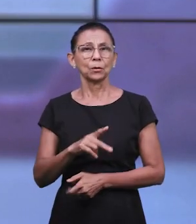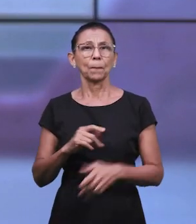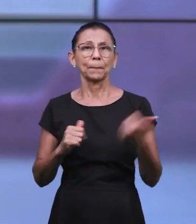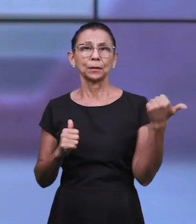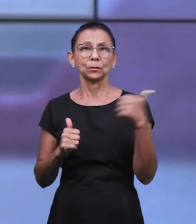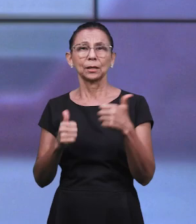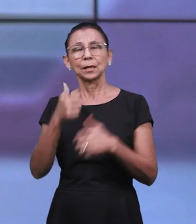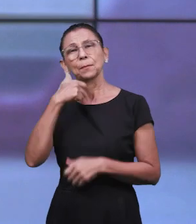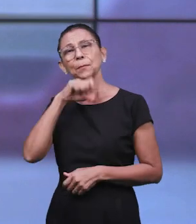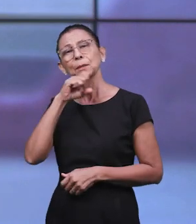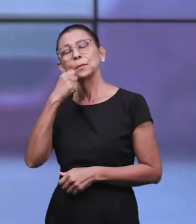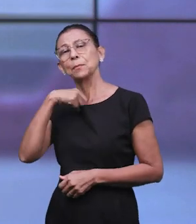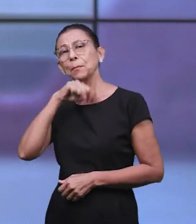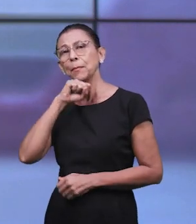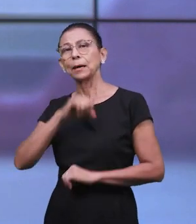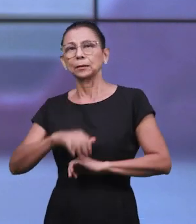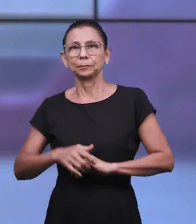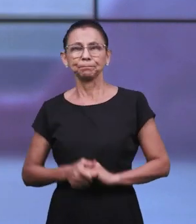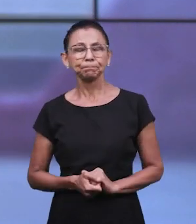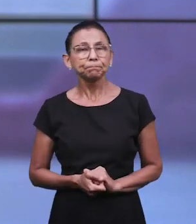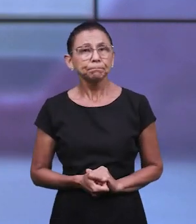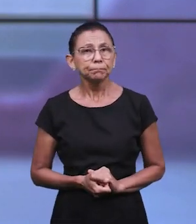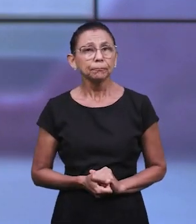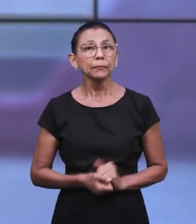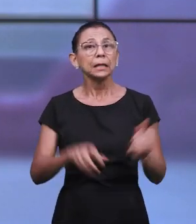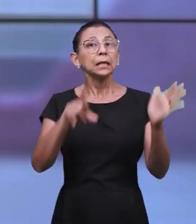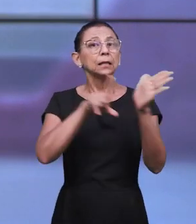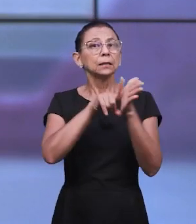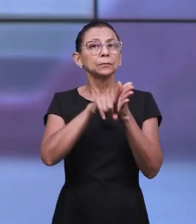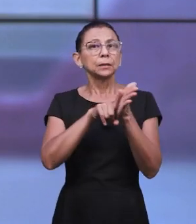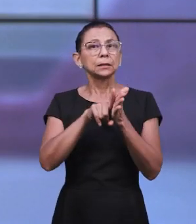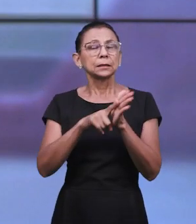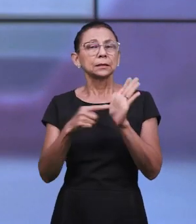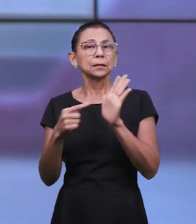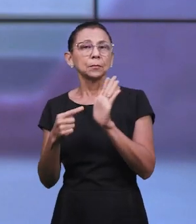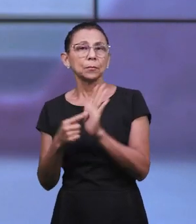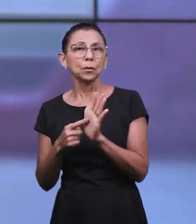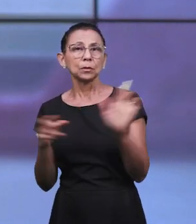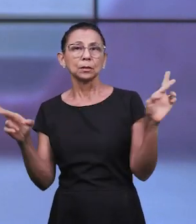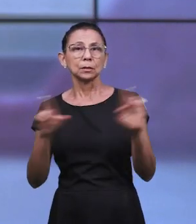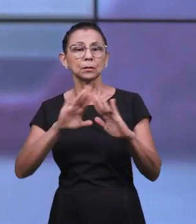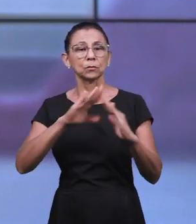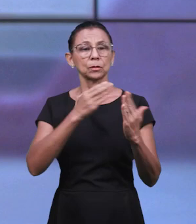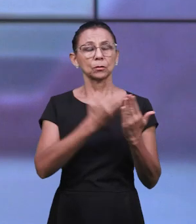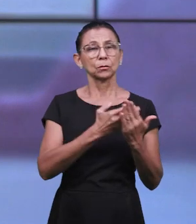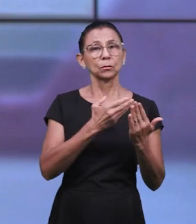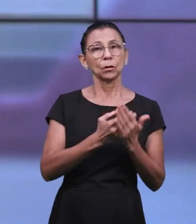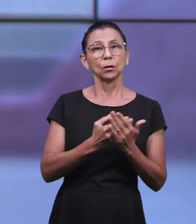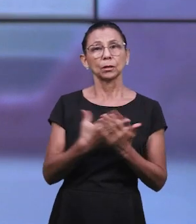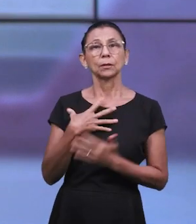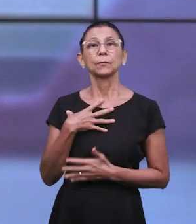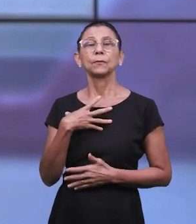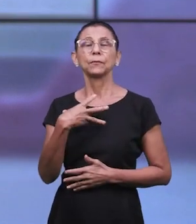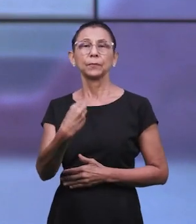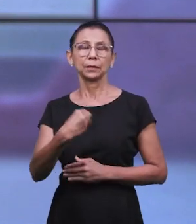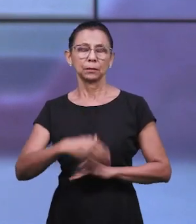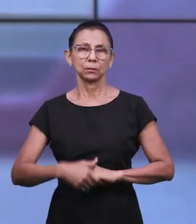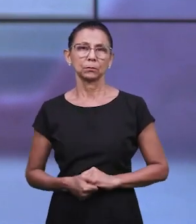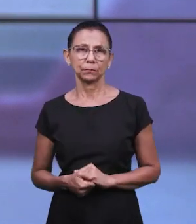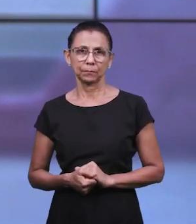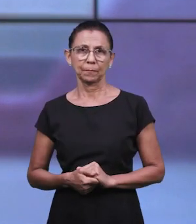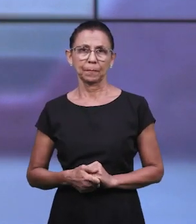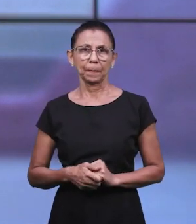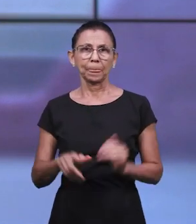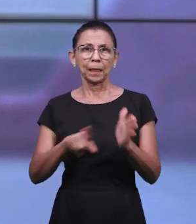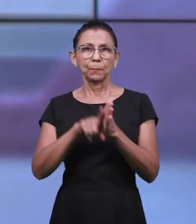educação apontam a respeito do acompanhamento dos pais na vida escolar dos filhos? O resultado de uma